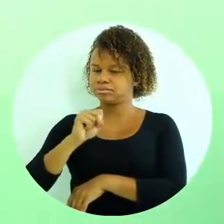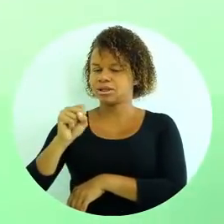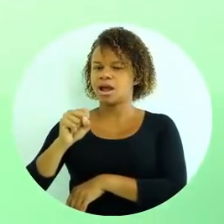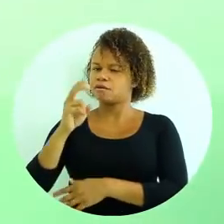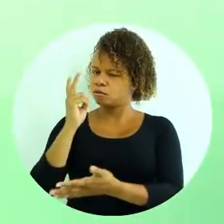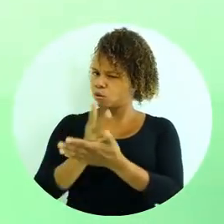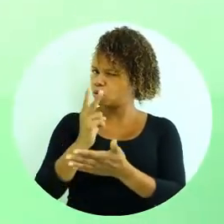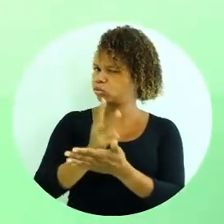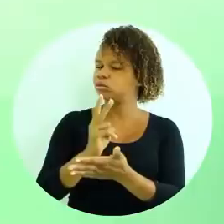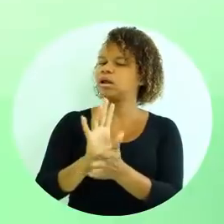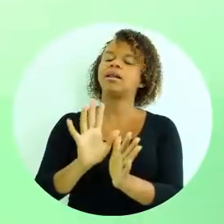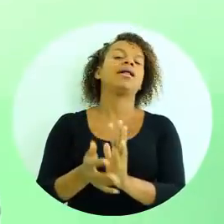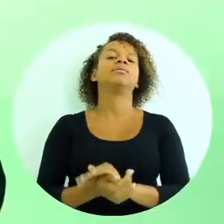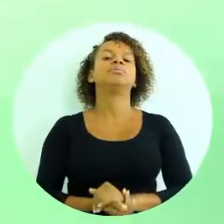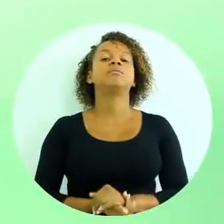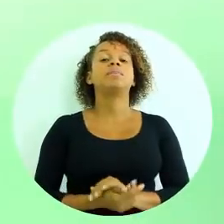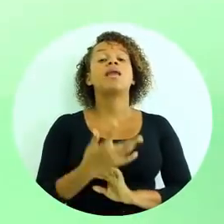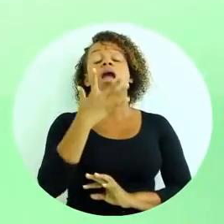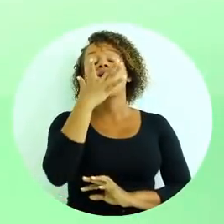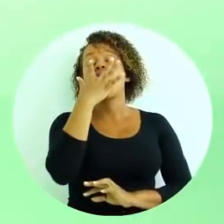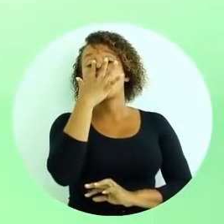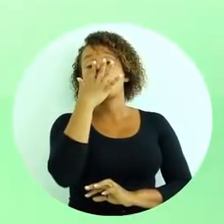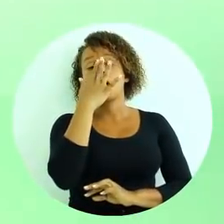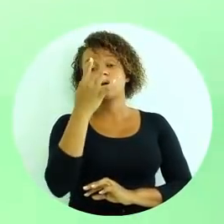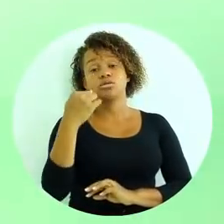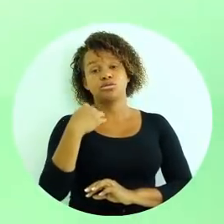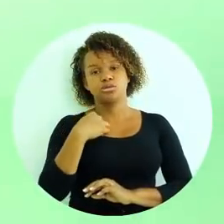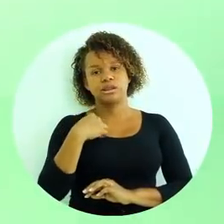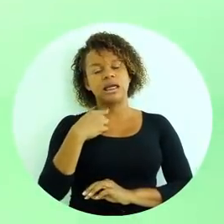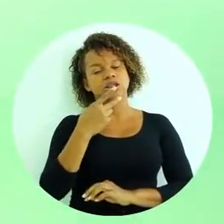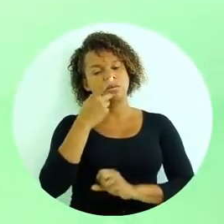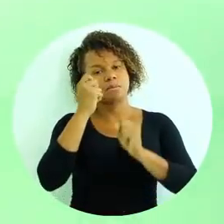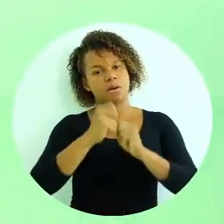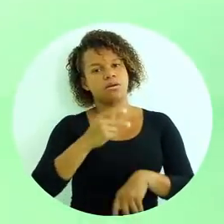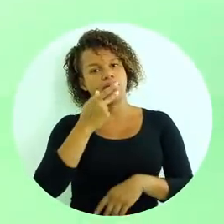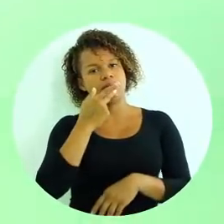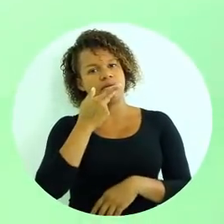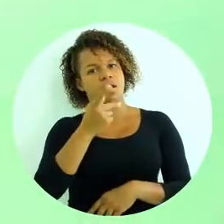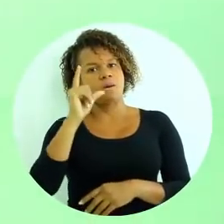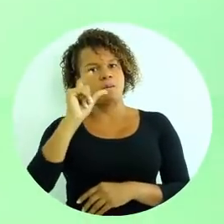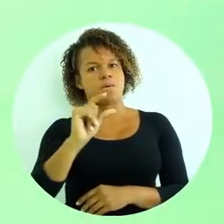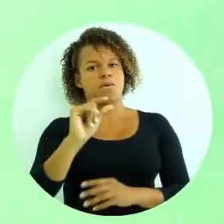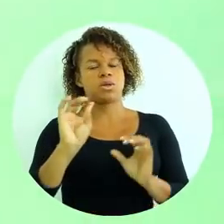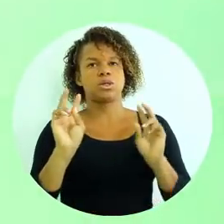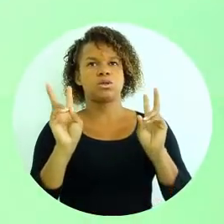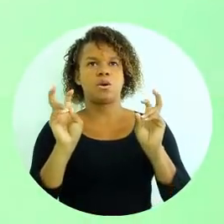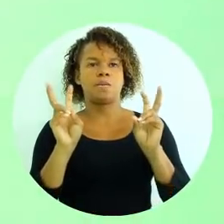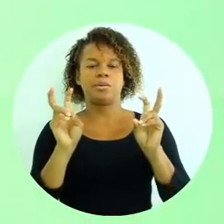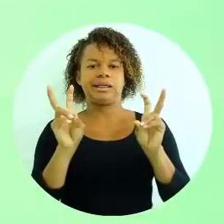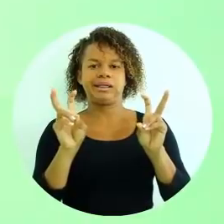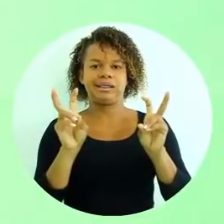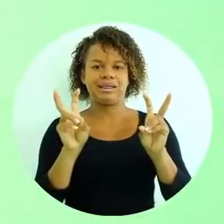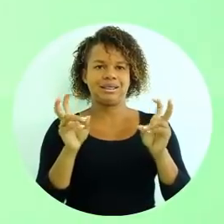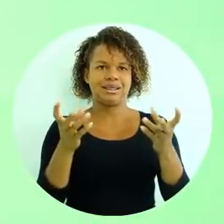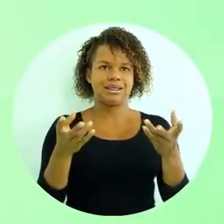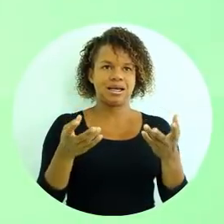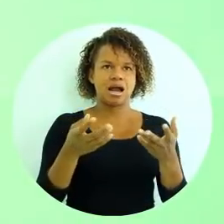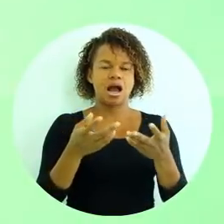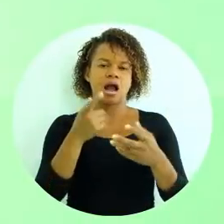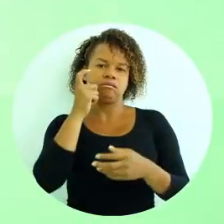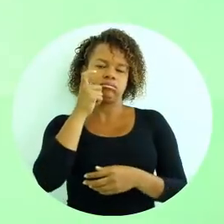adorar e vamos dar continuidade. Eu acho que podemos falar um pouco